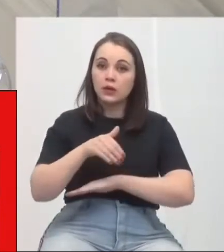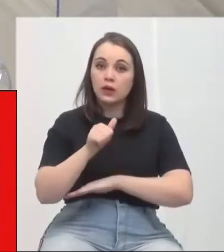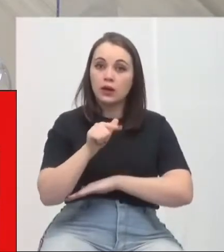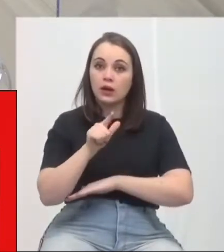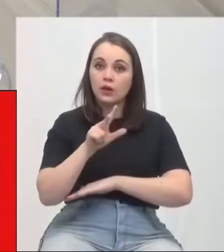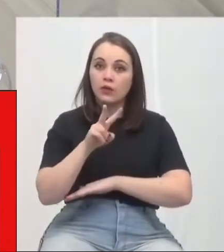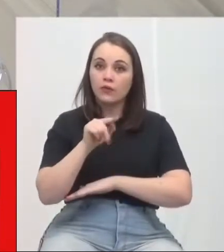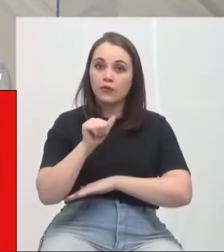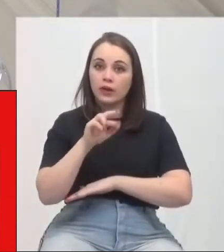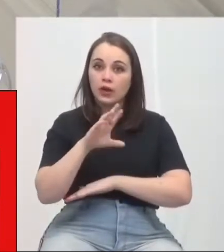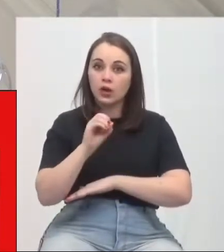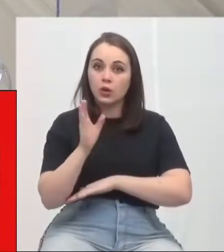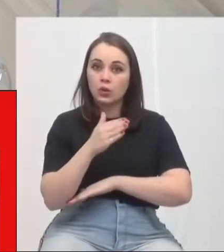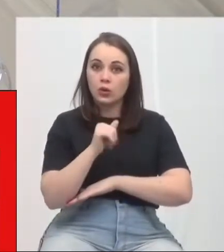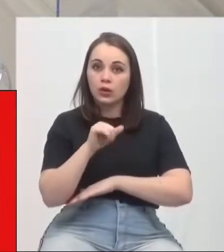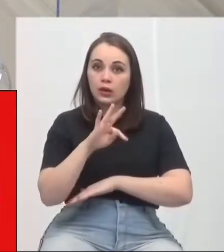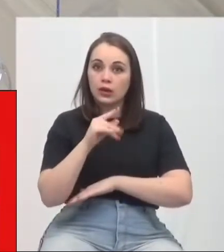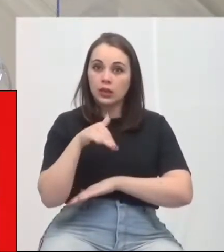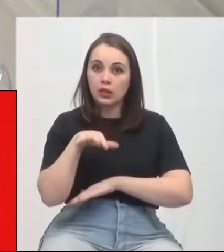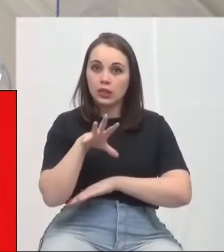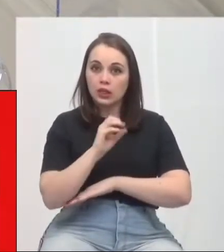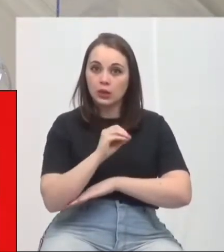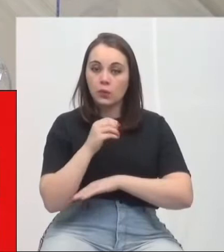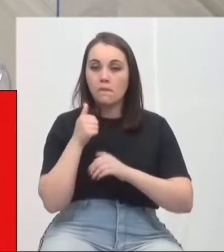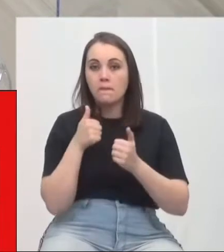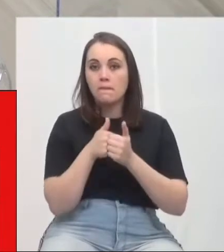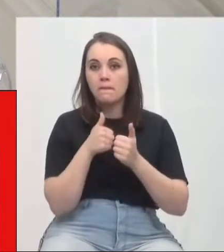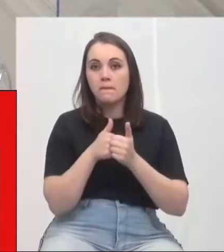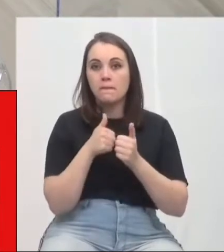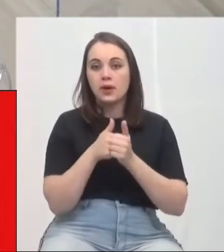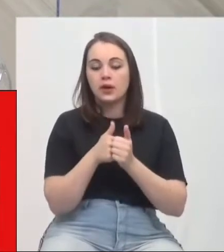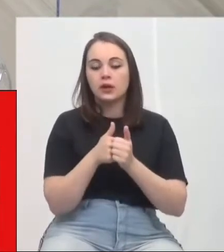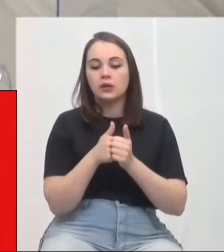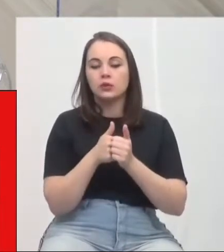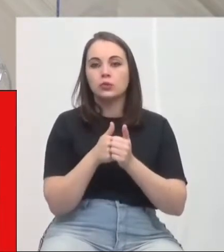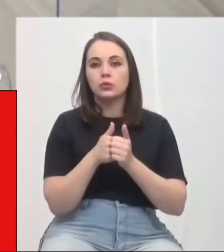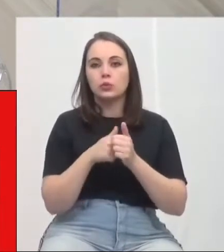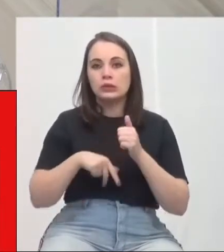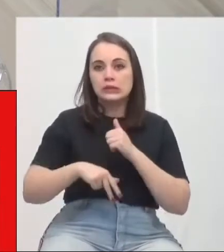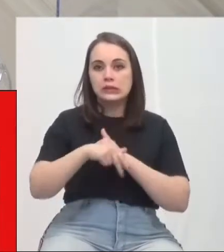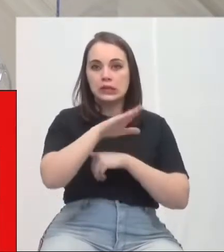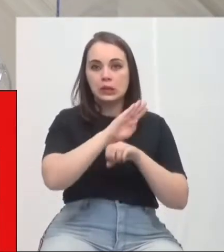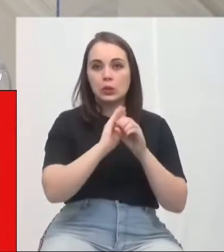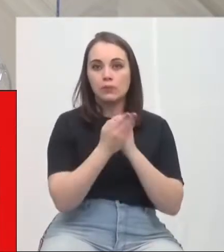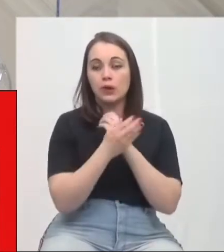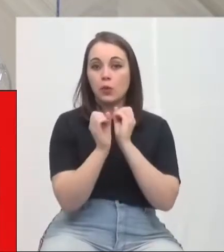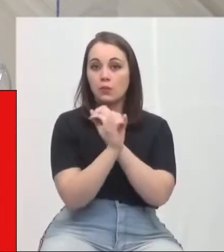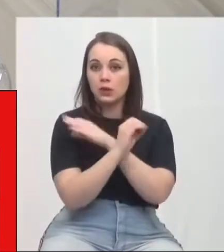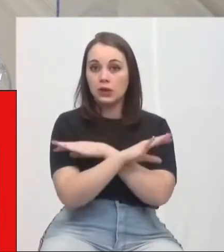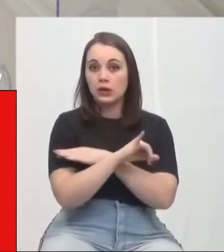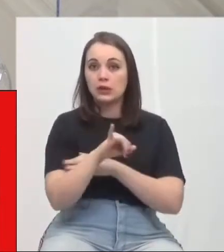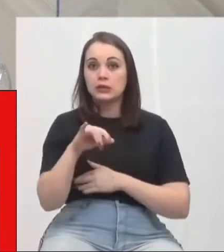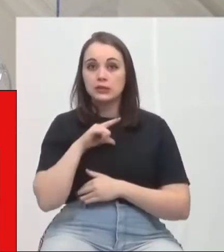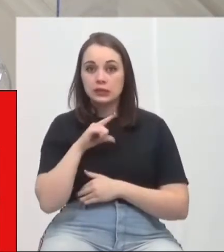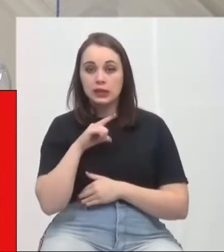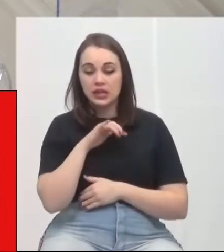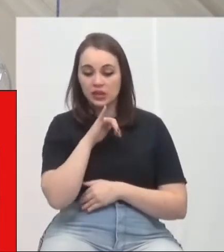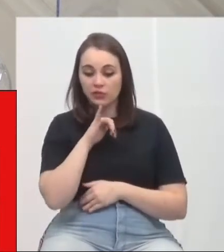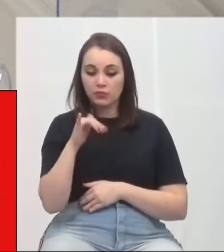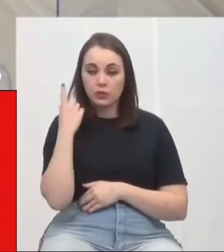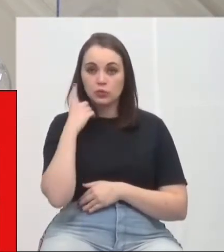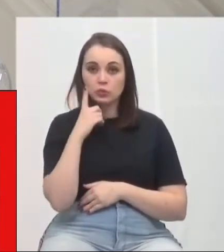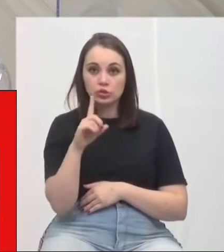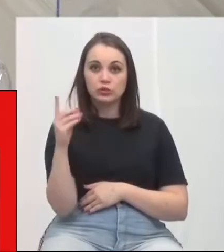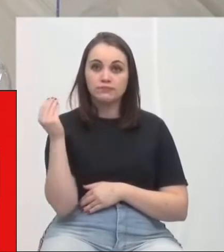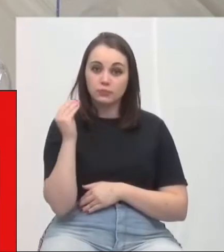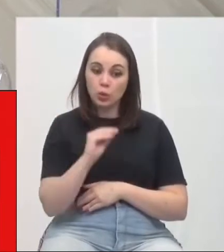Catão, próximo à escadaria que dá acesso à rua Santarém, no bairro Operária Nova. Se a resposta for positiva, informar a data